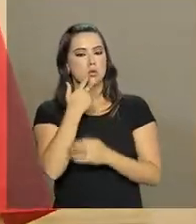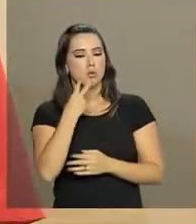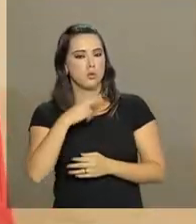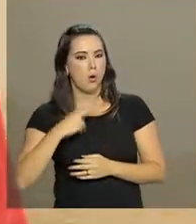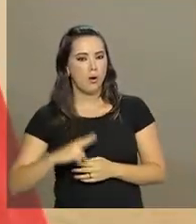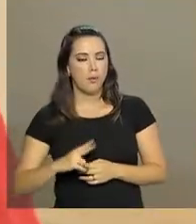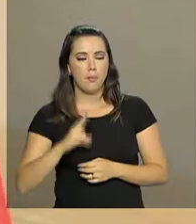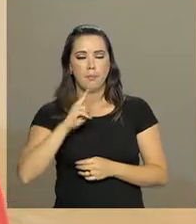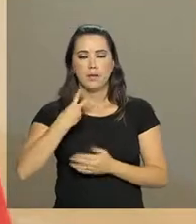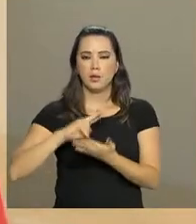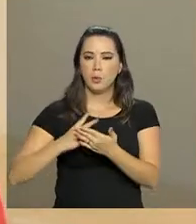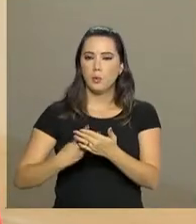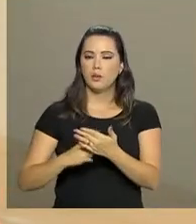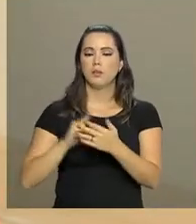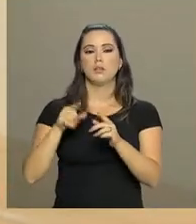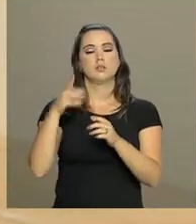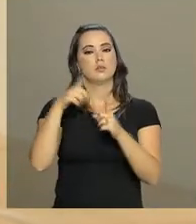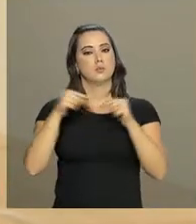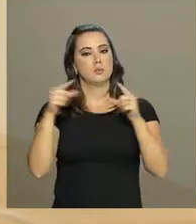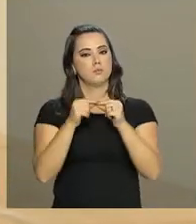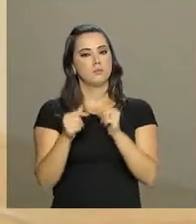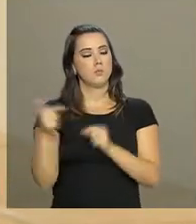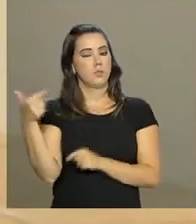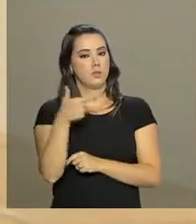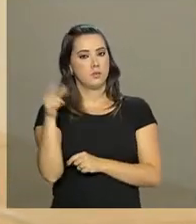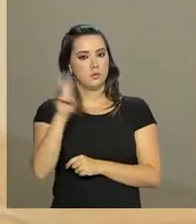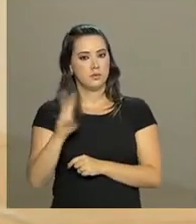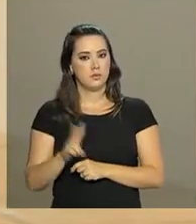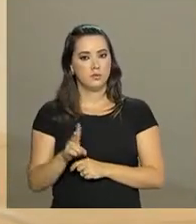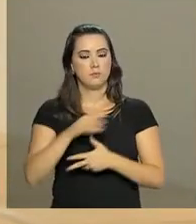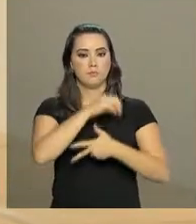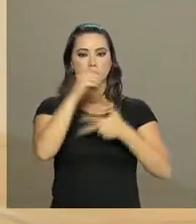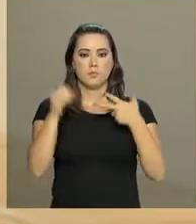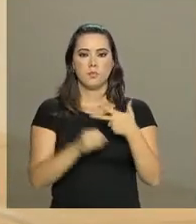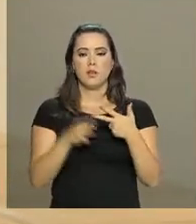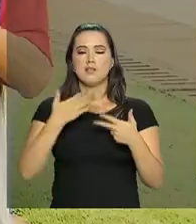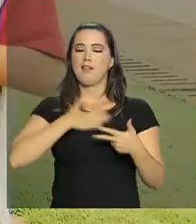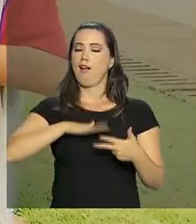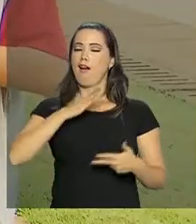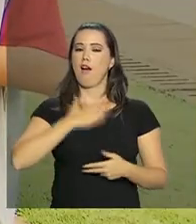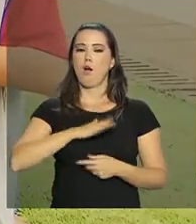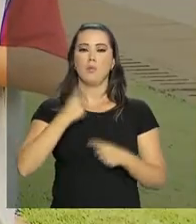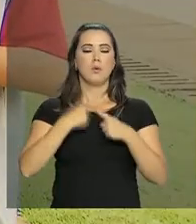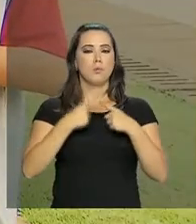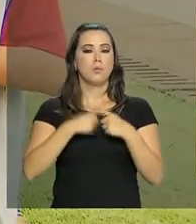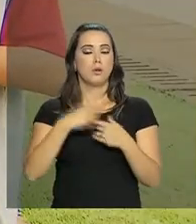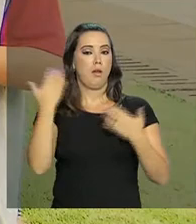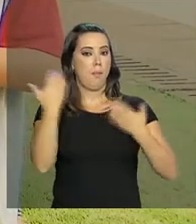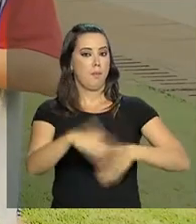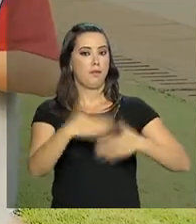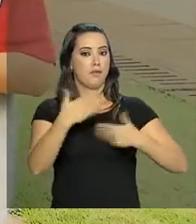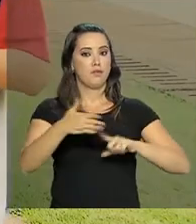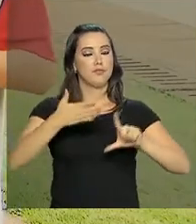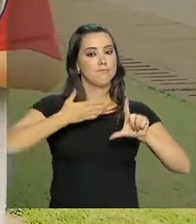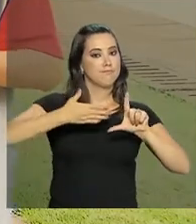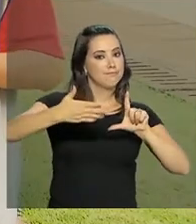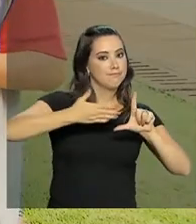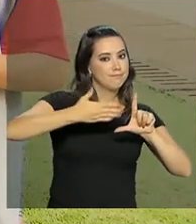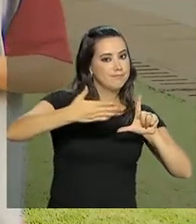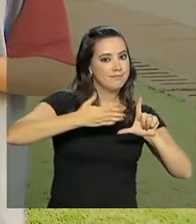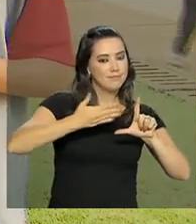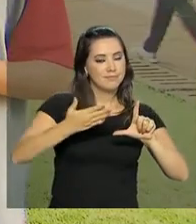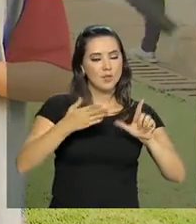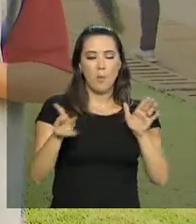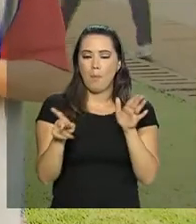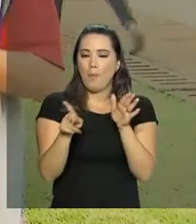Brasília e vai fazer o Enem pela segunda vez. Ele está tranquilo porque a prova será aplicada na sua